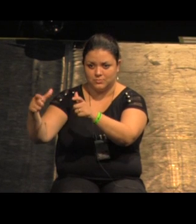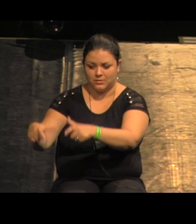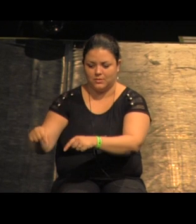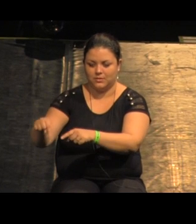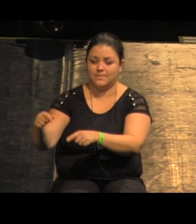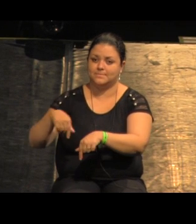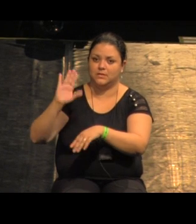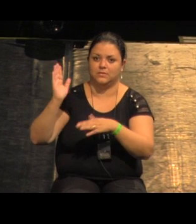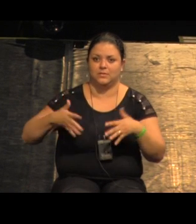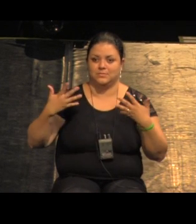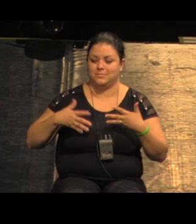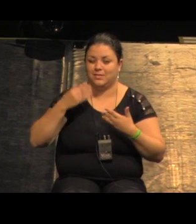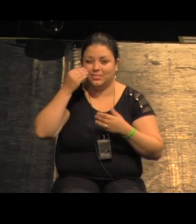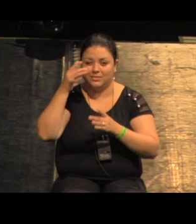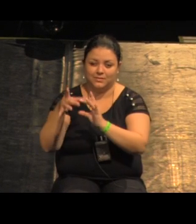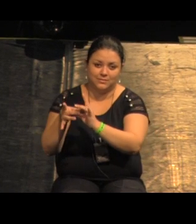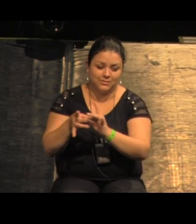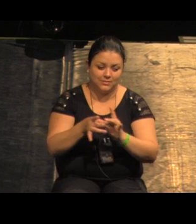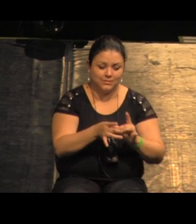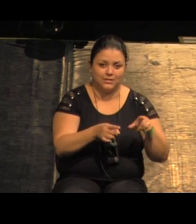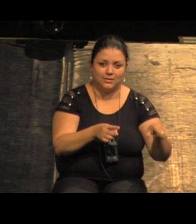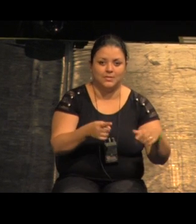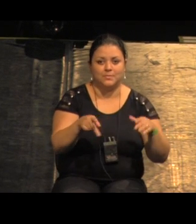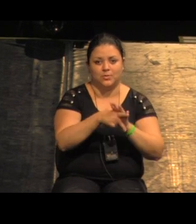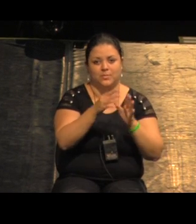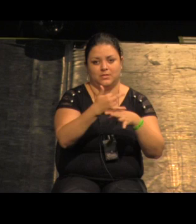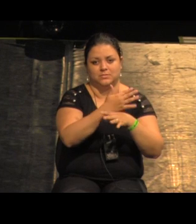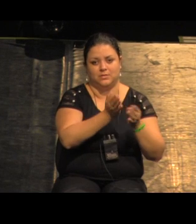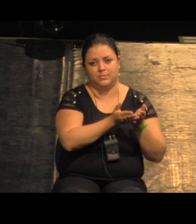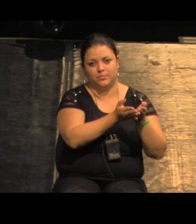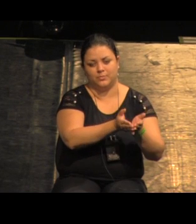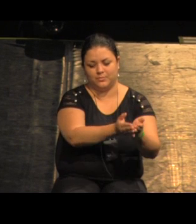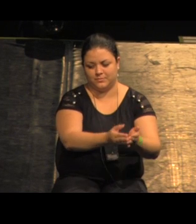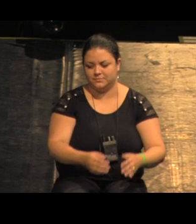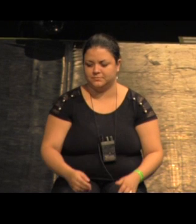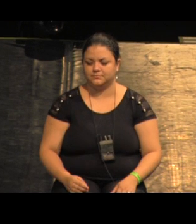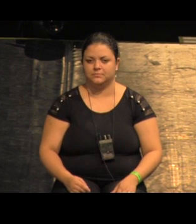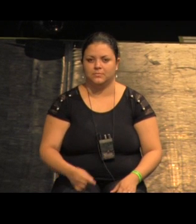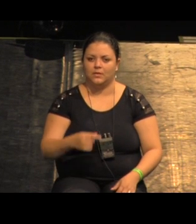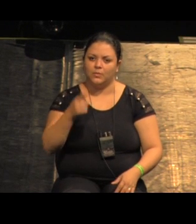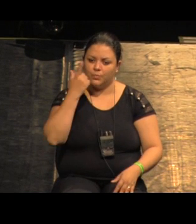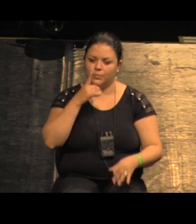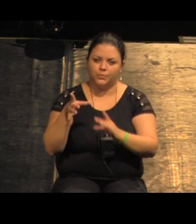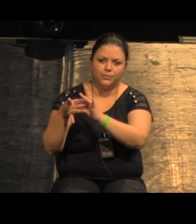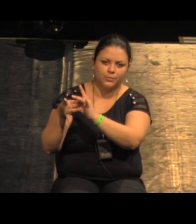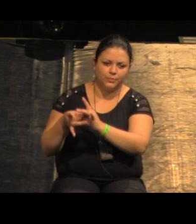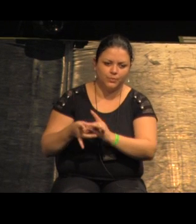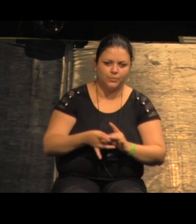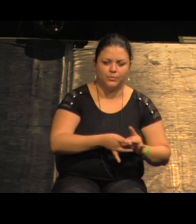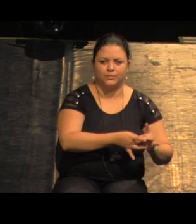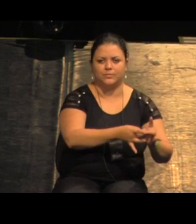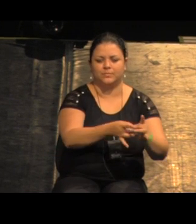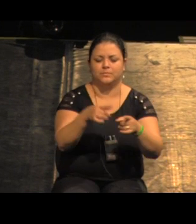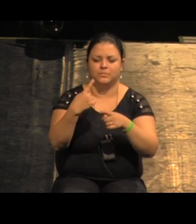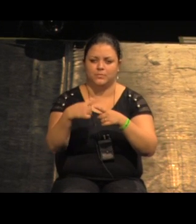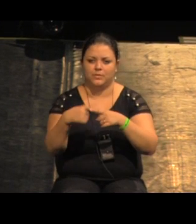novo complexo da cidade do porto então a ideia é criar uma sinergia entre as duas margens uma vez